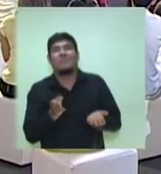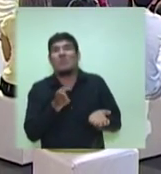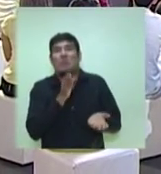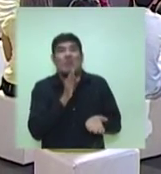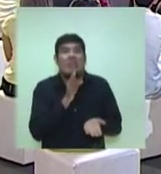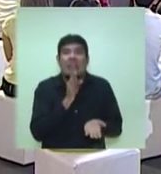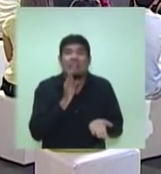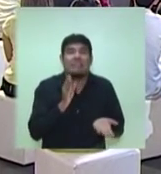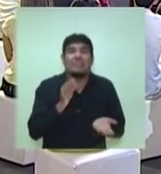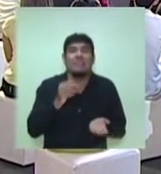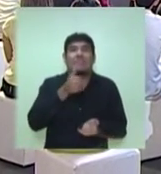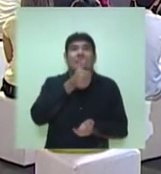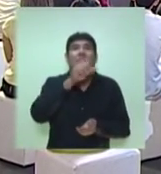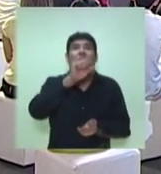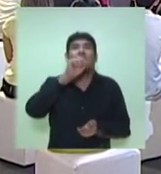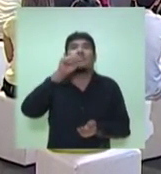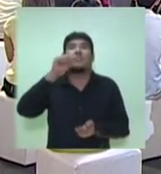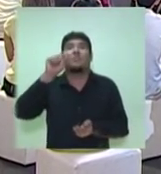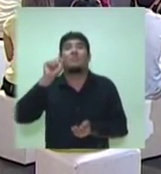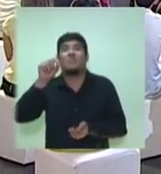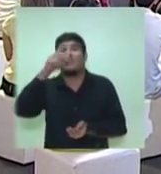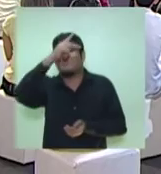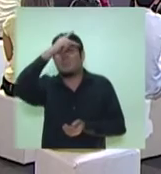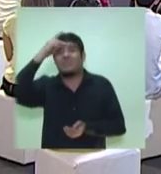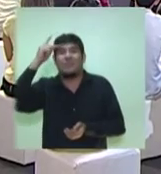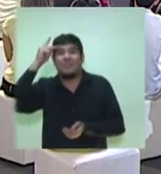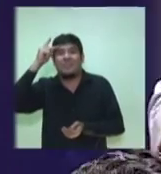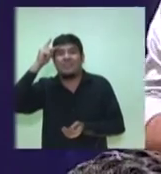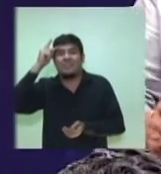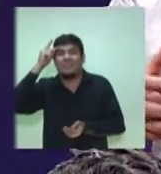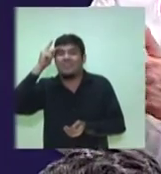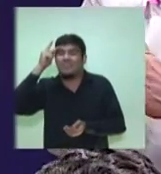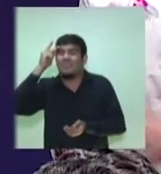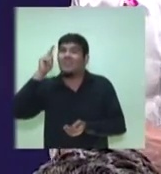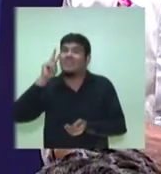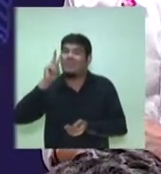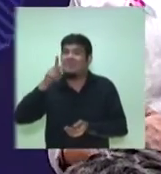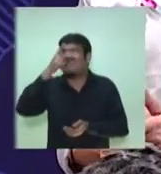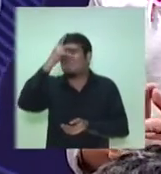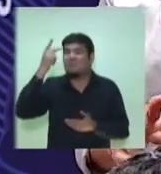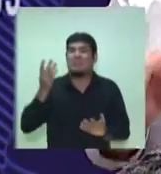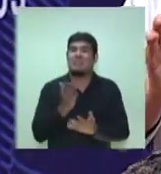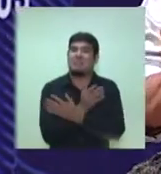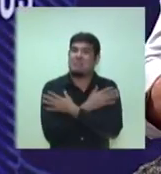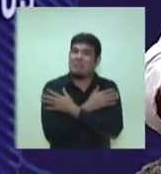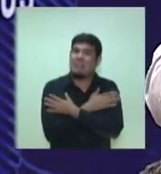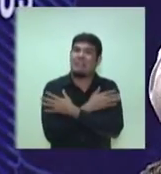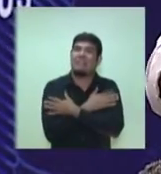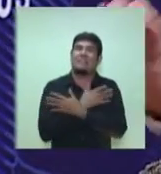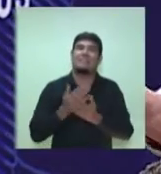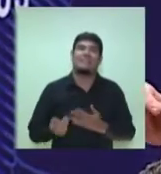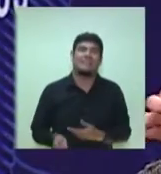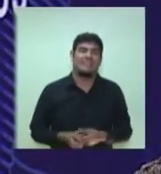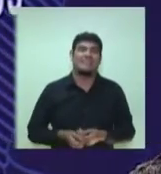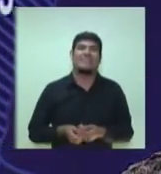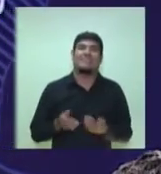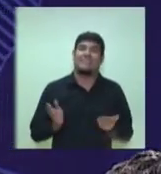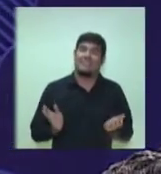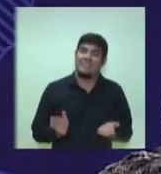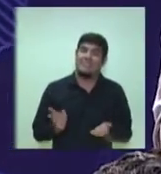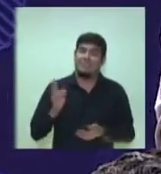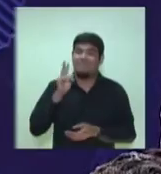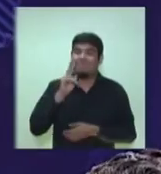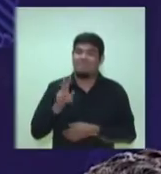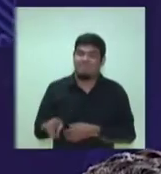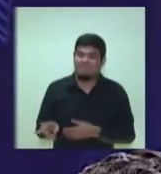188 mil pessoas, estatística talvez já vencida, de desempregados aqui. É o círculo vicioso que tem que